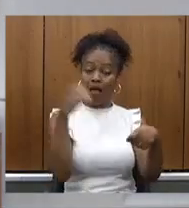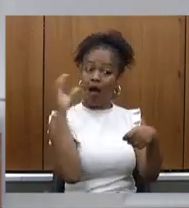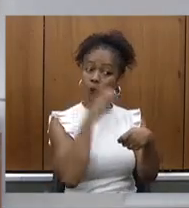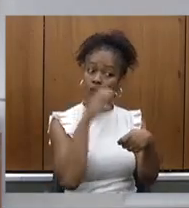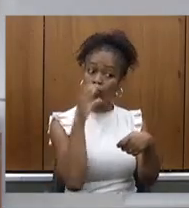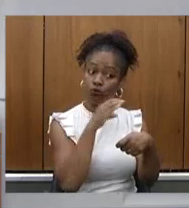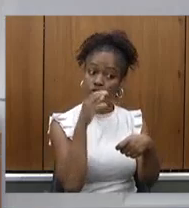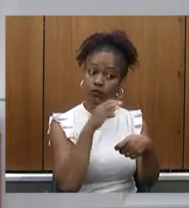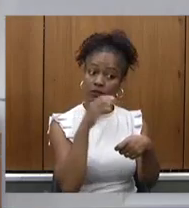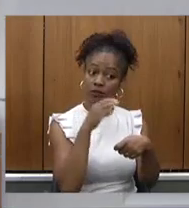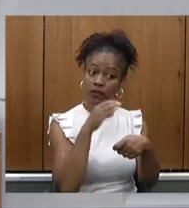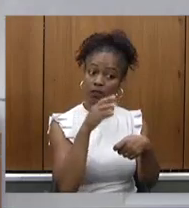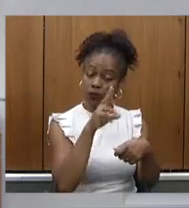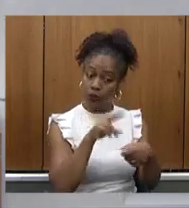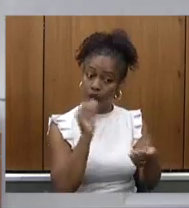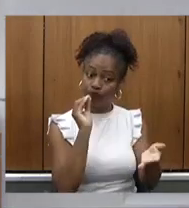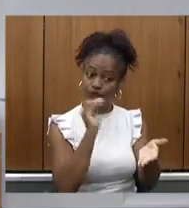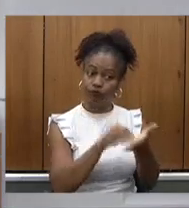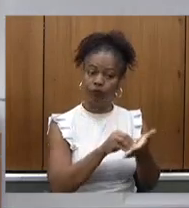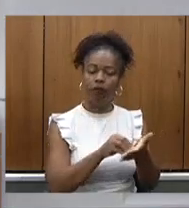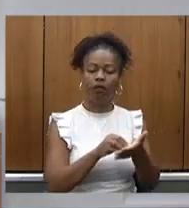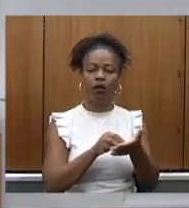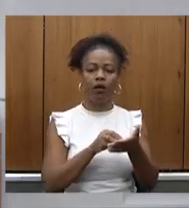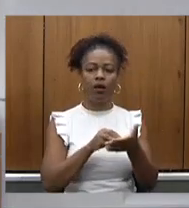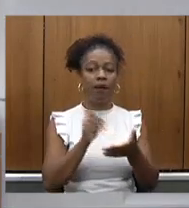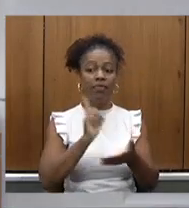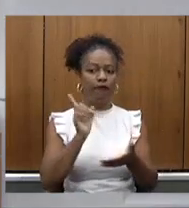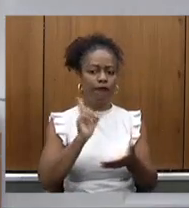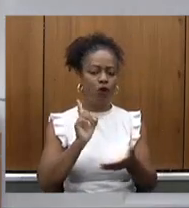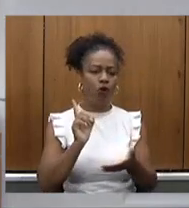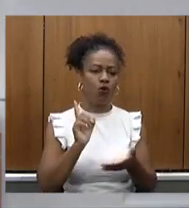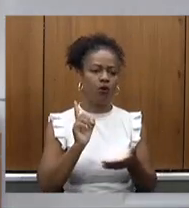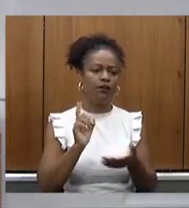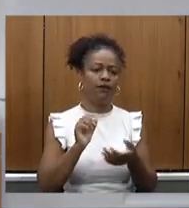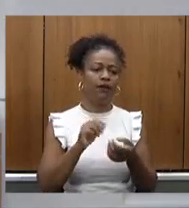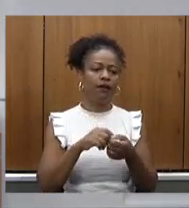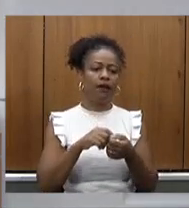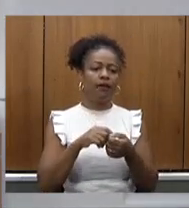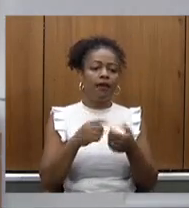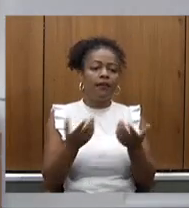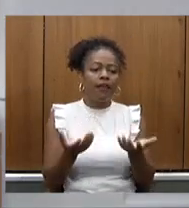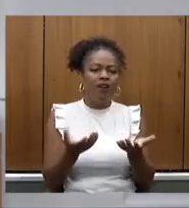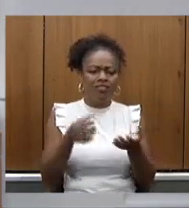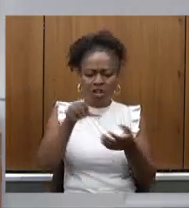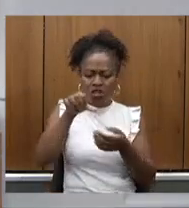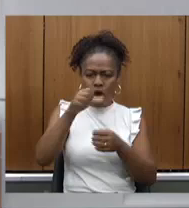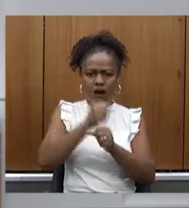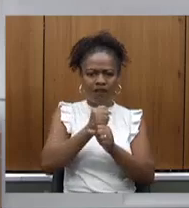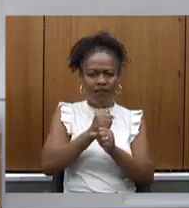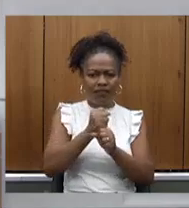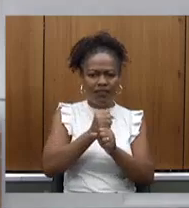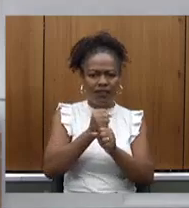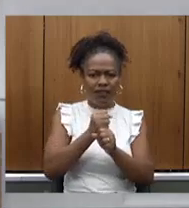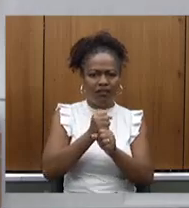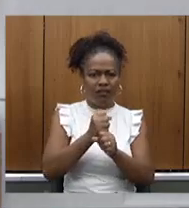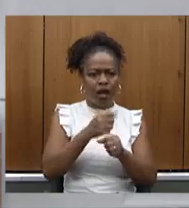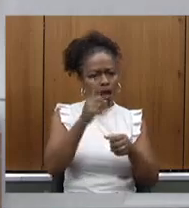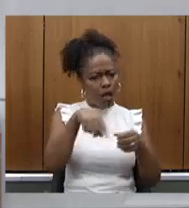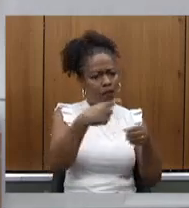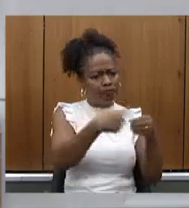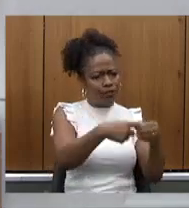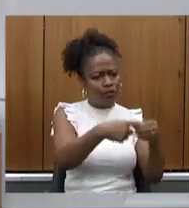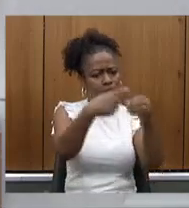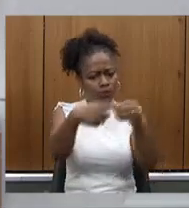a negociação sem atualização monetária por nove anos não é município a município por